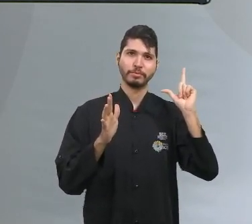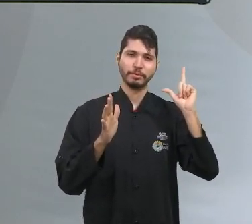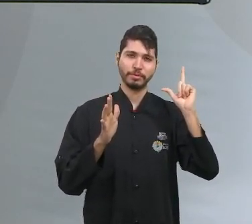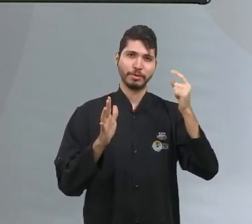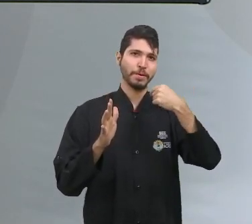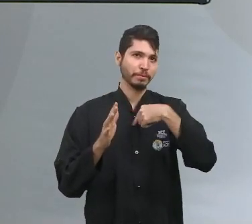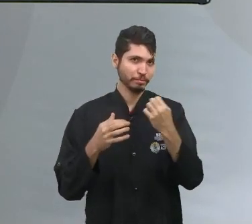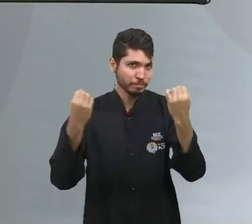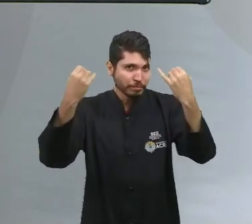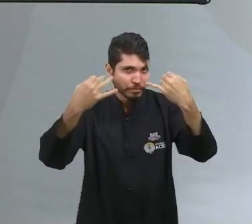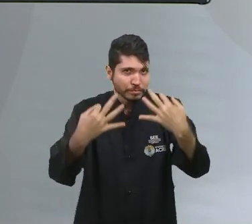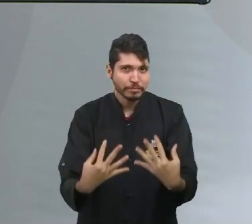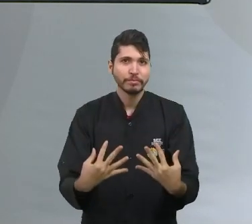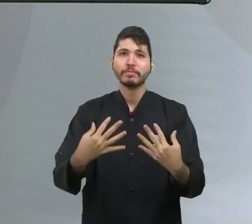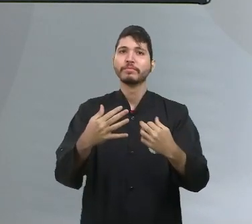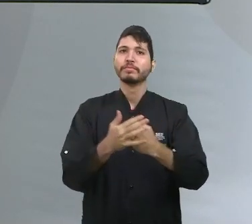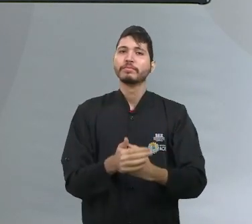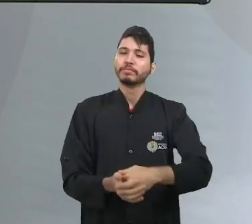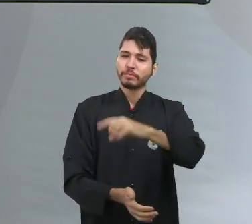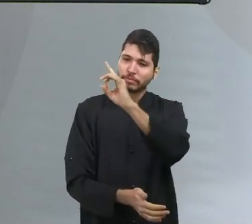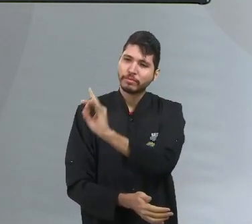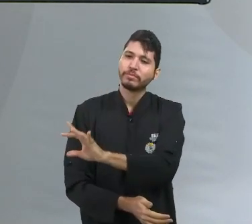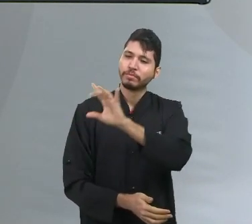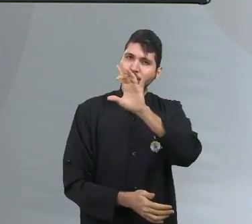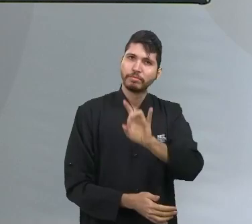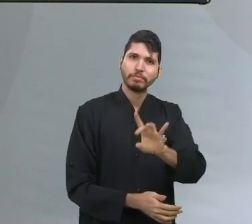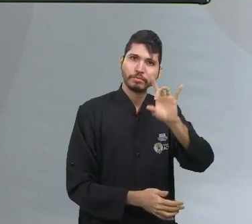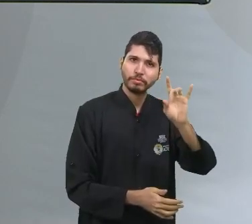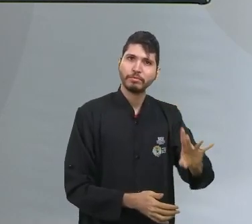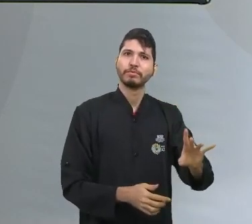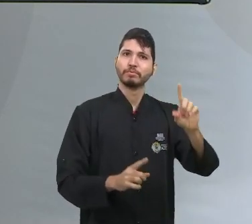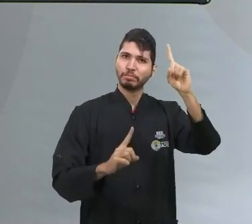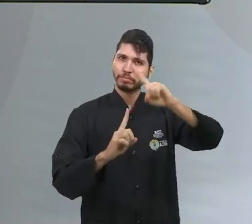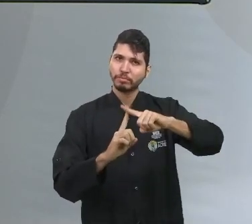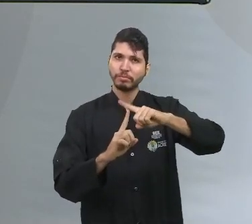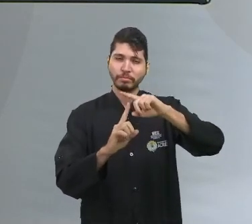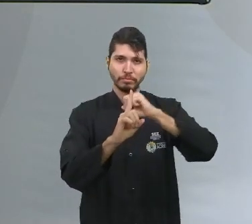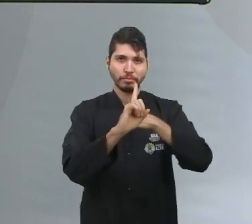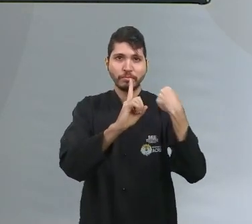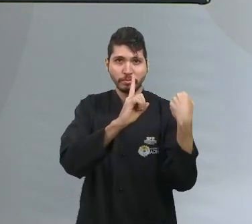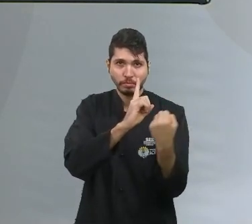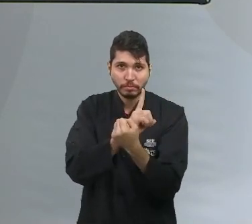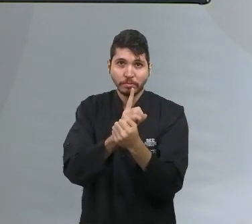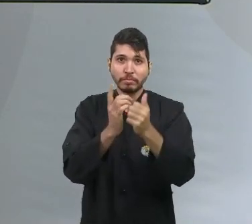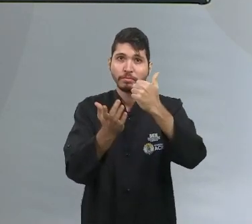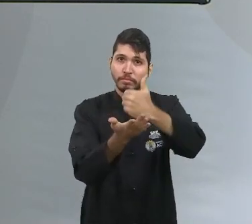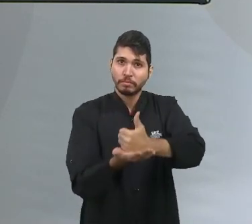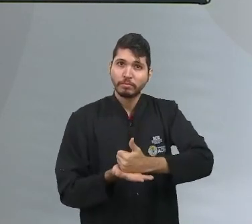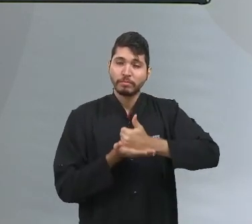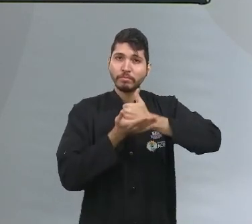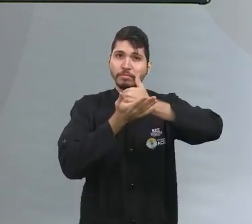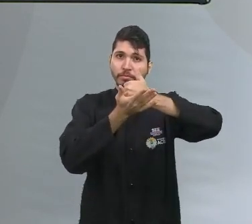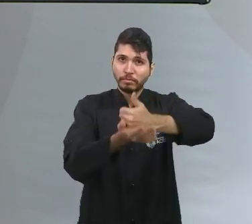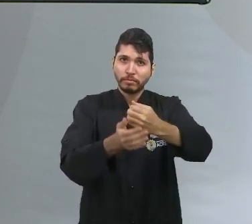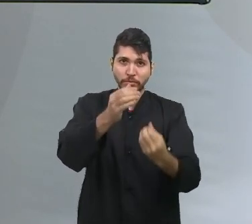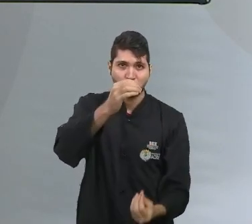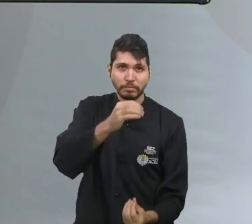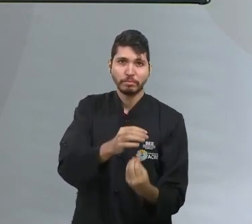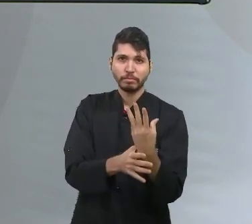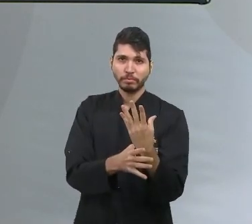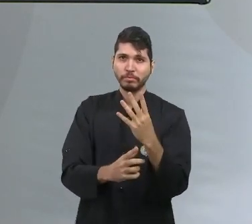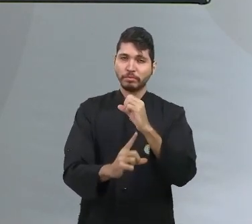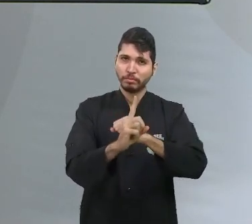anteriormente, cada um desses tipos sociais colaborou para a formação da